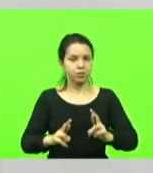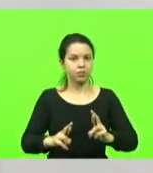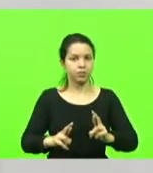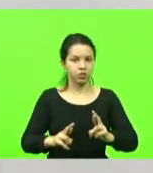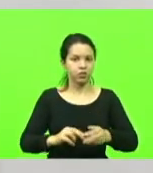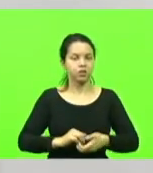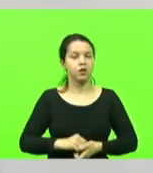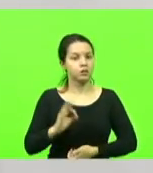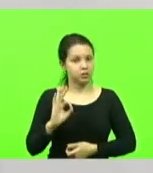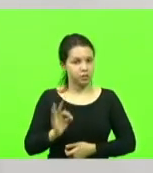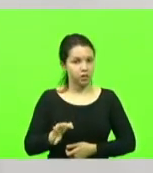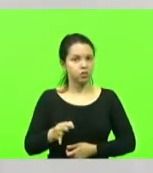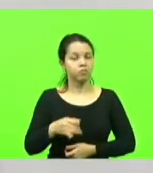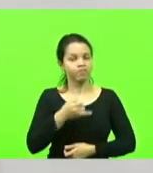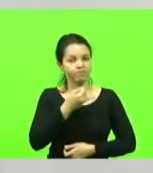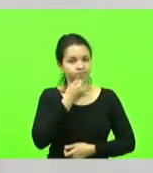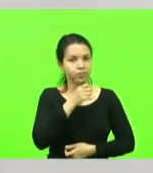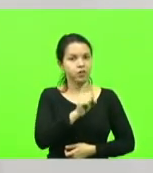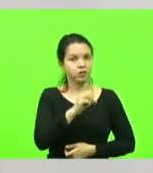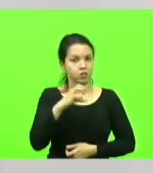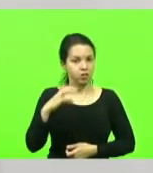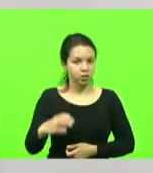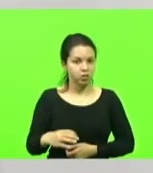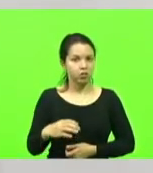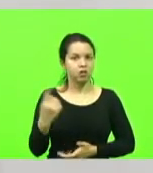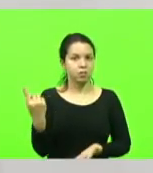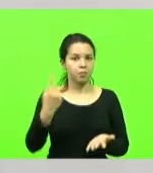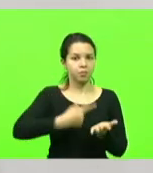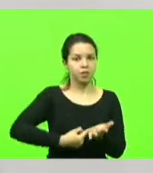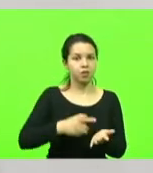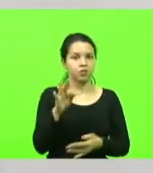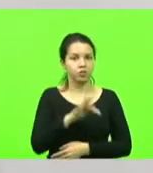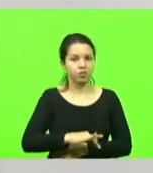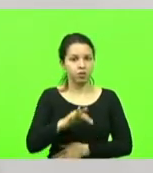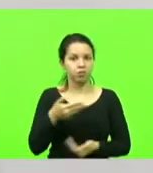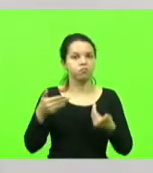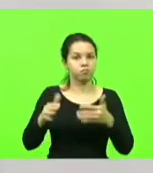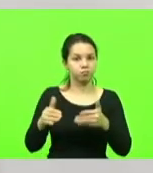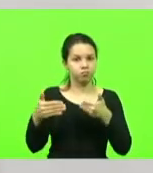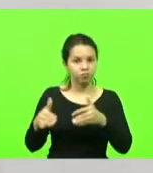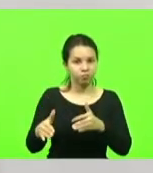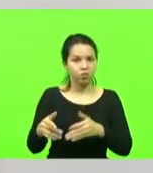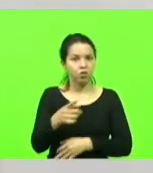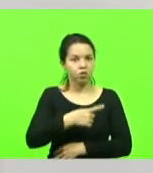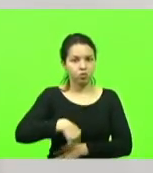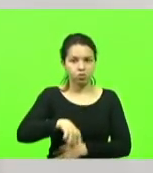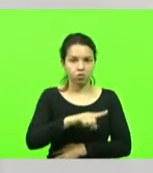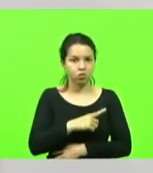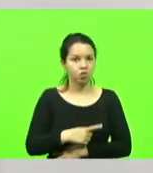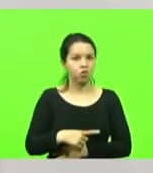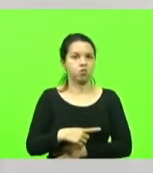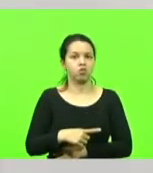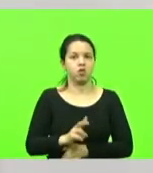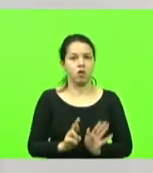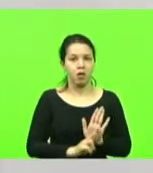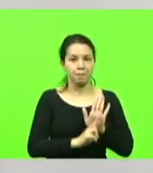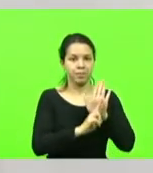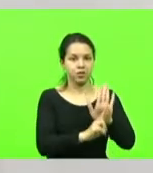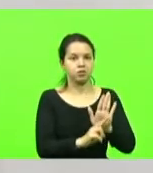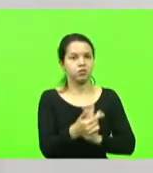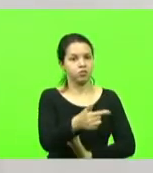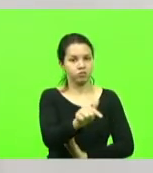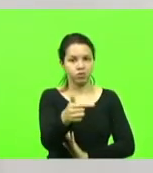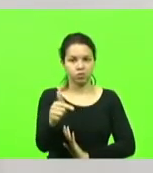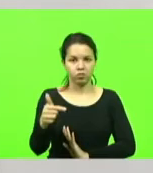isso. Infelizmente, Santa Catarina no nosso pacto federativo é deixá-la de lado. Nós não temos representatividade, somos